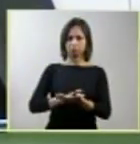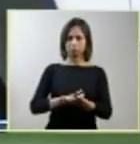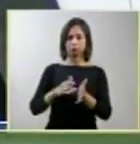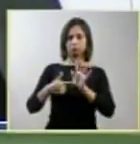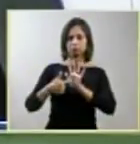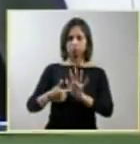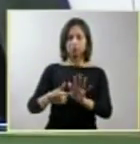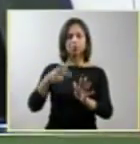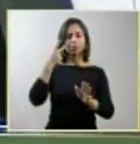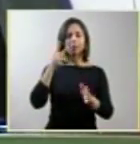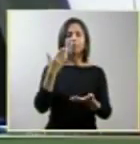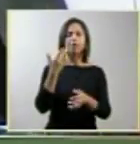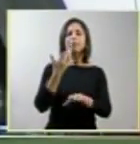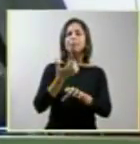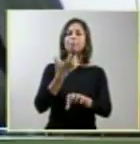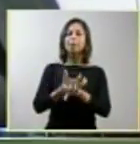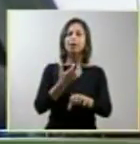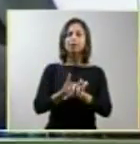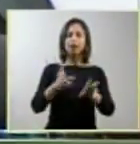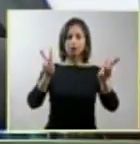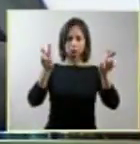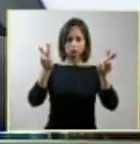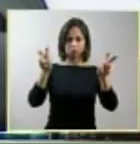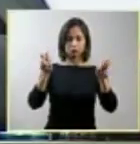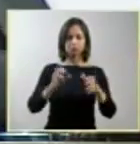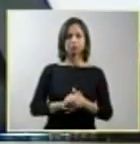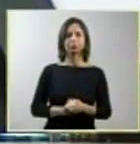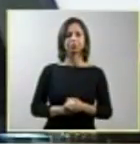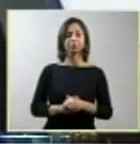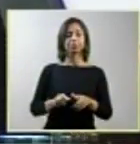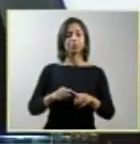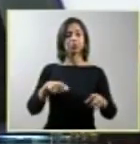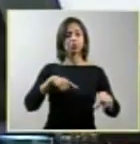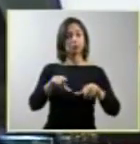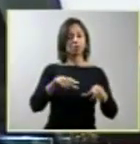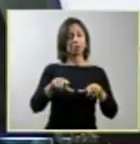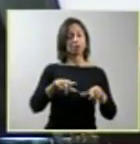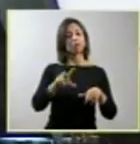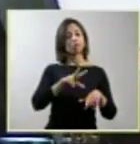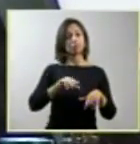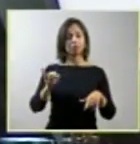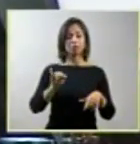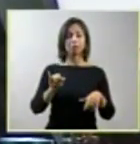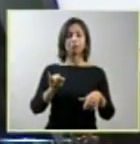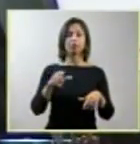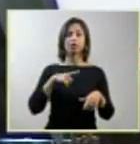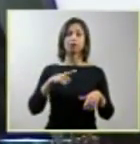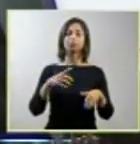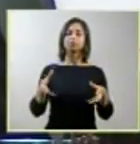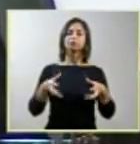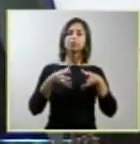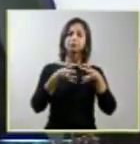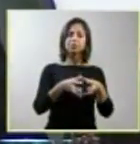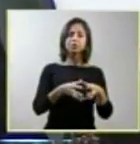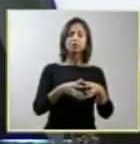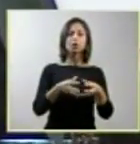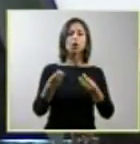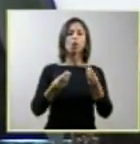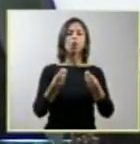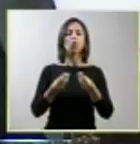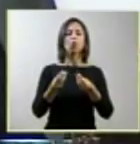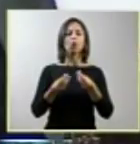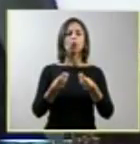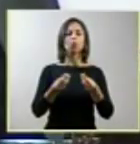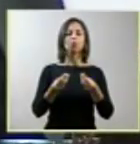a matéria. Os trabalhos se procederão, como ocorreu